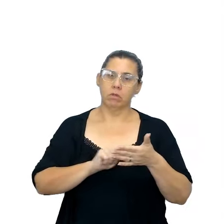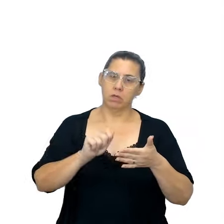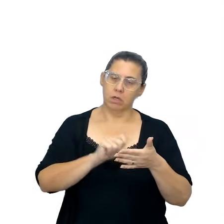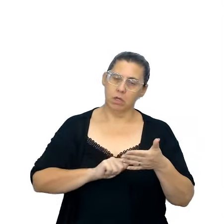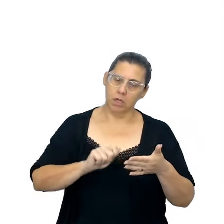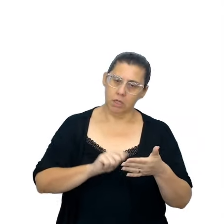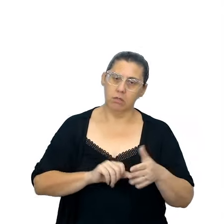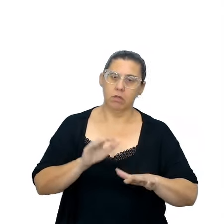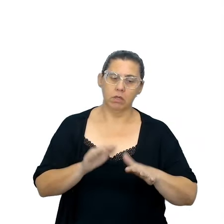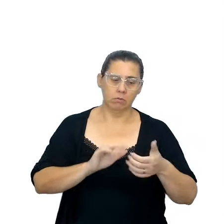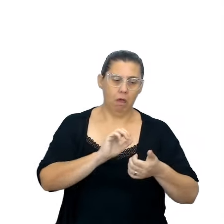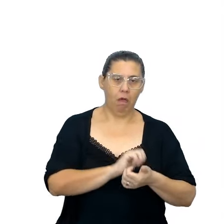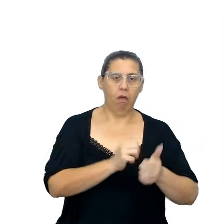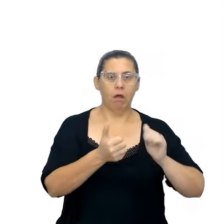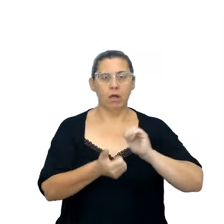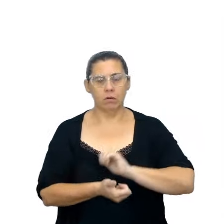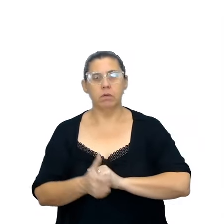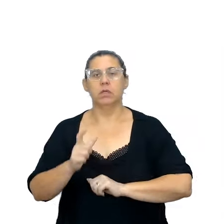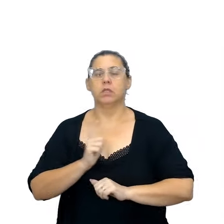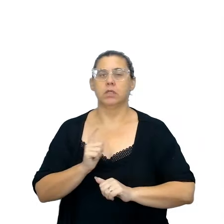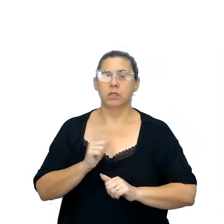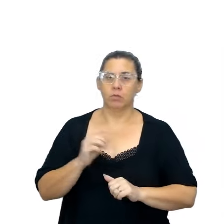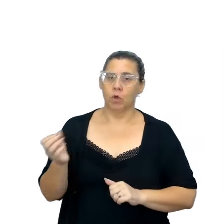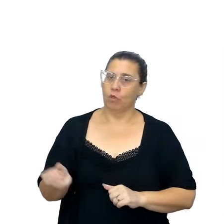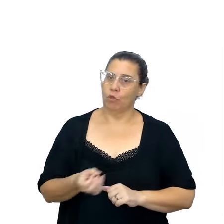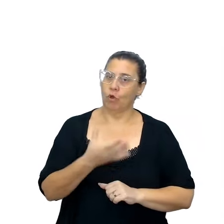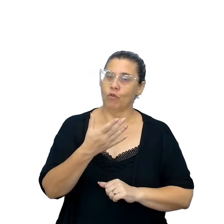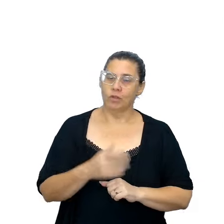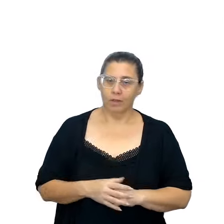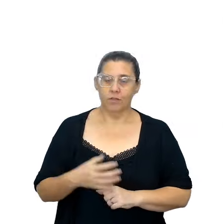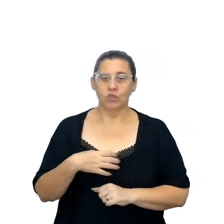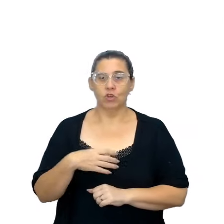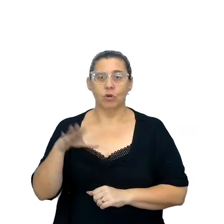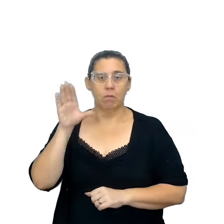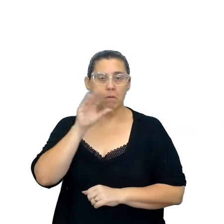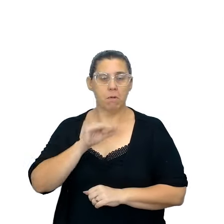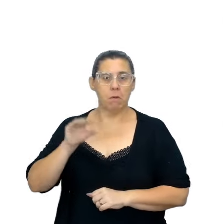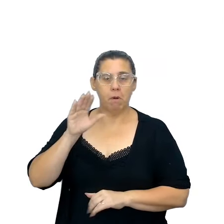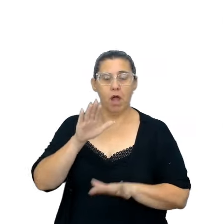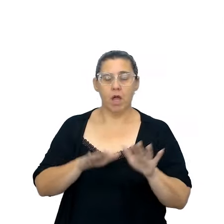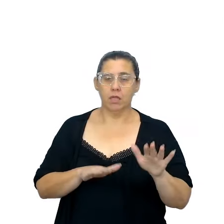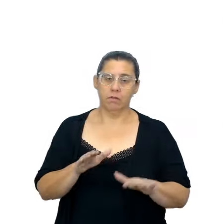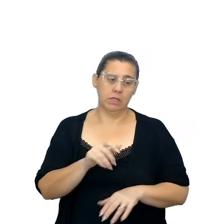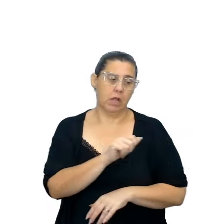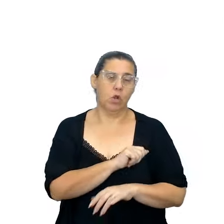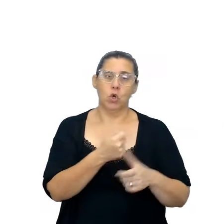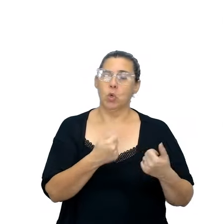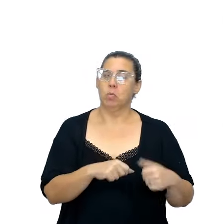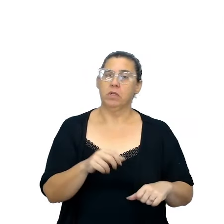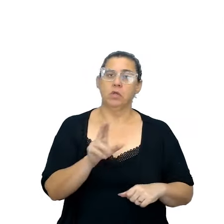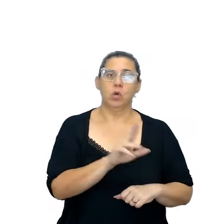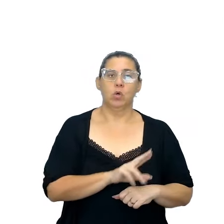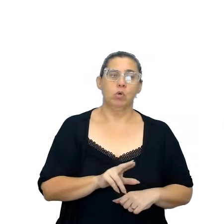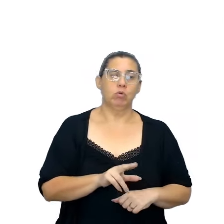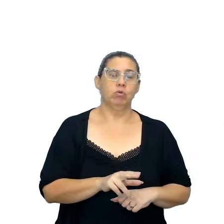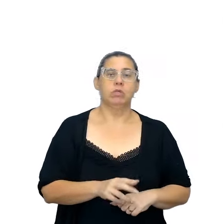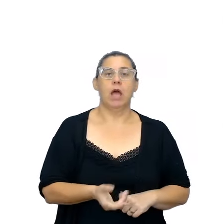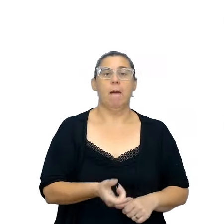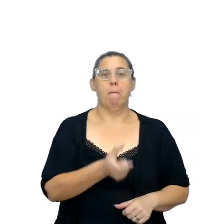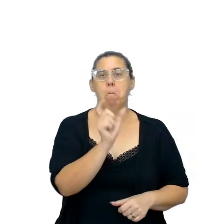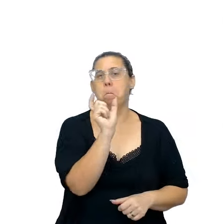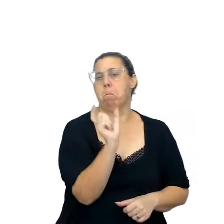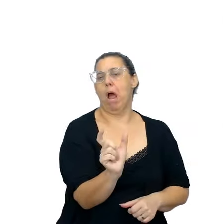vezes na adaptação há uma modernização da fala. Então, às vezes, o estudante não precisa, exatamente quando vai